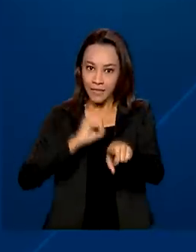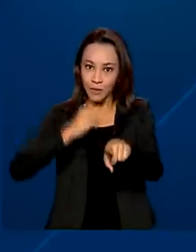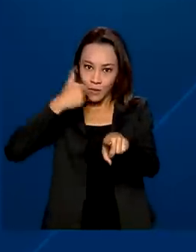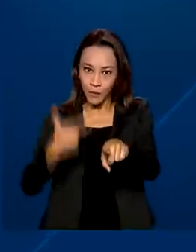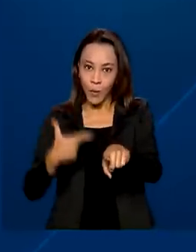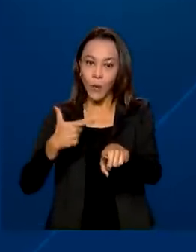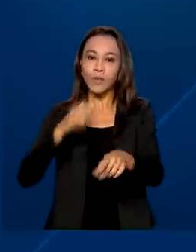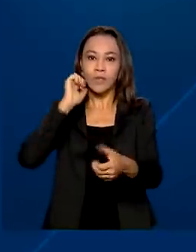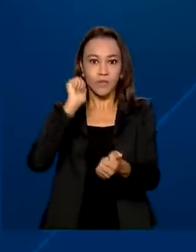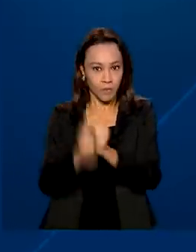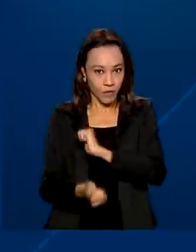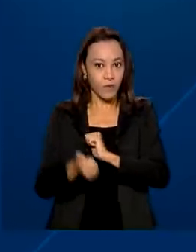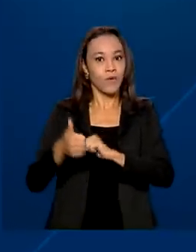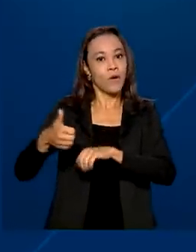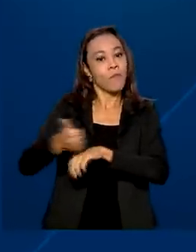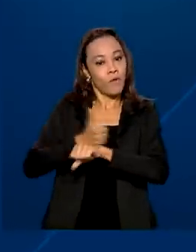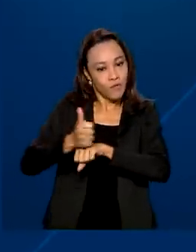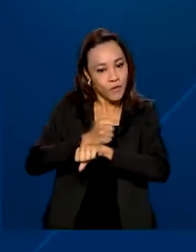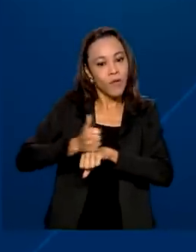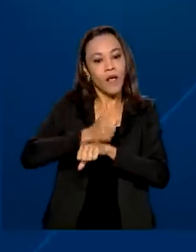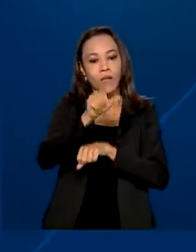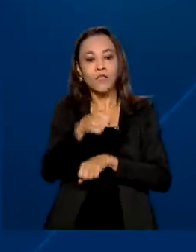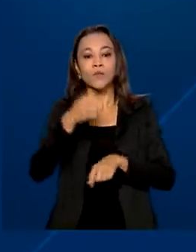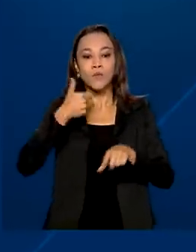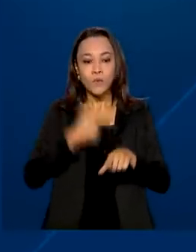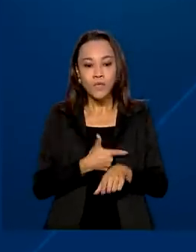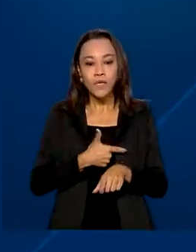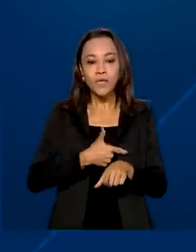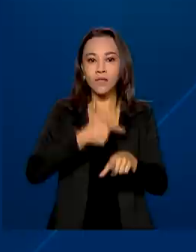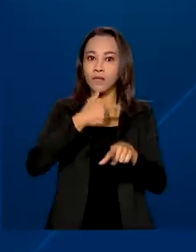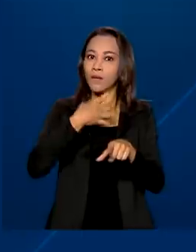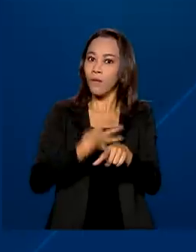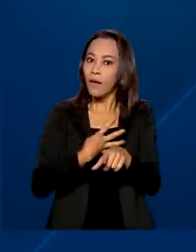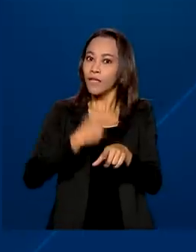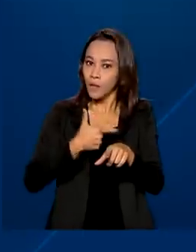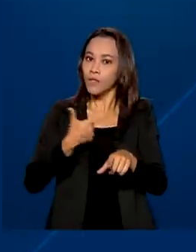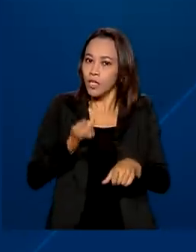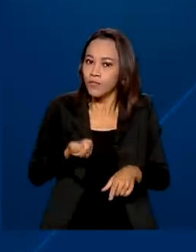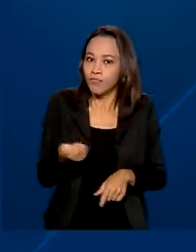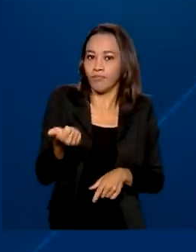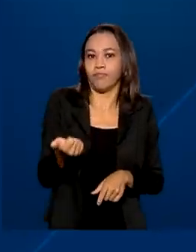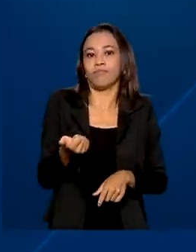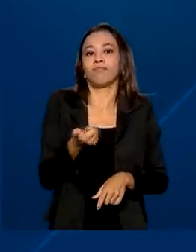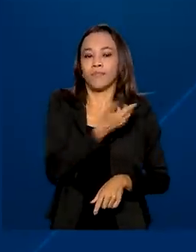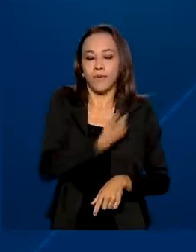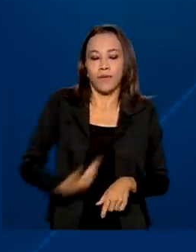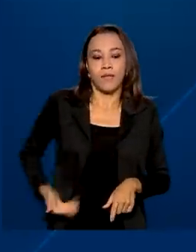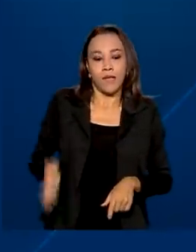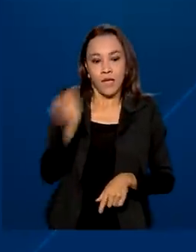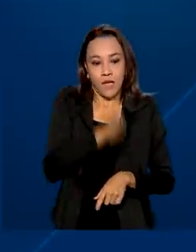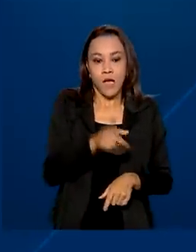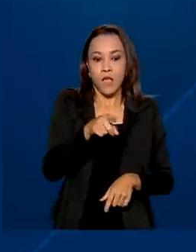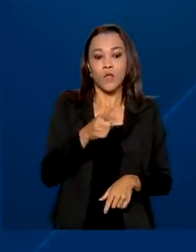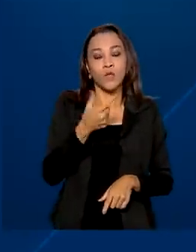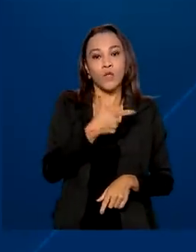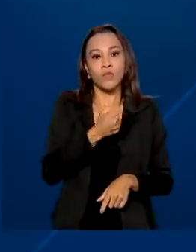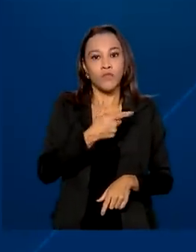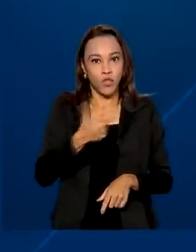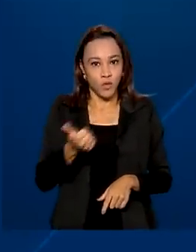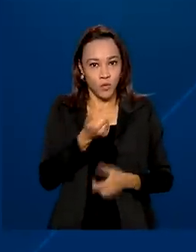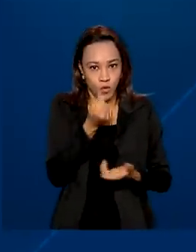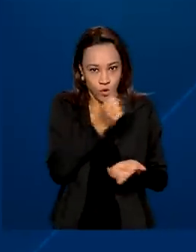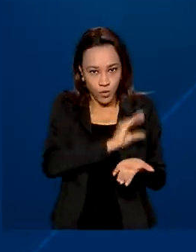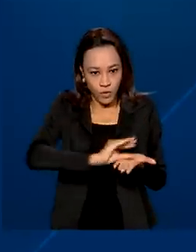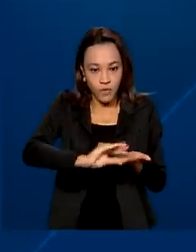brasileiros em Tóquio, 242 recebem um incentivo. Só para 2021, o orçamento do programa